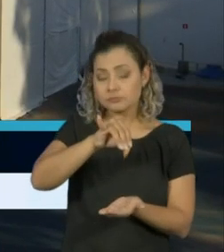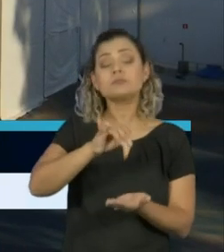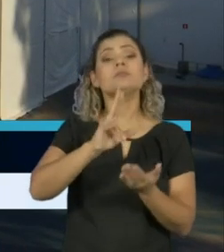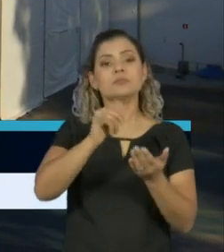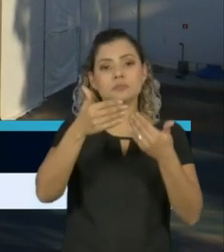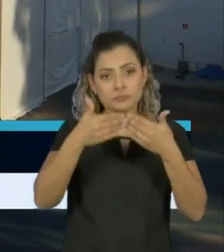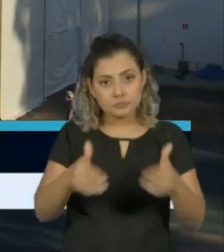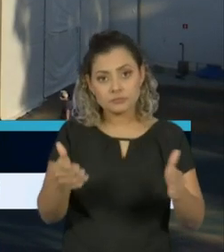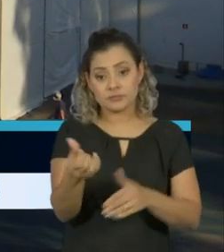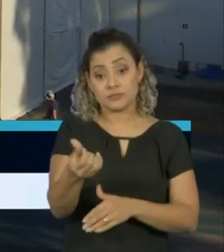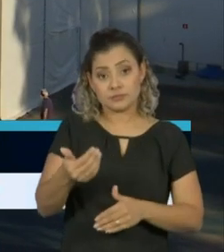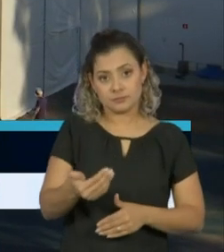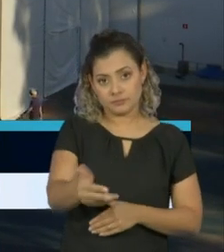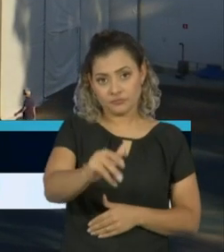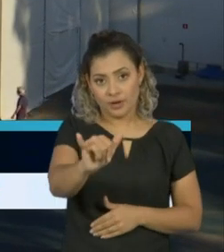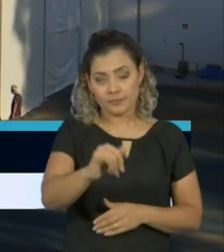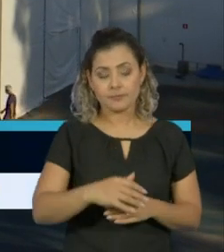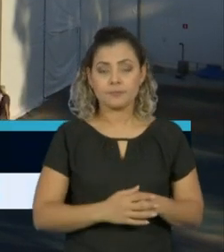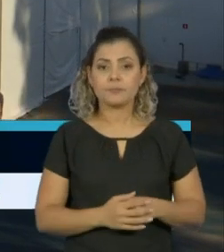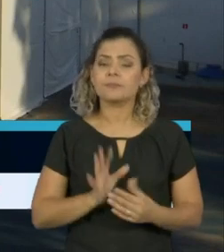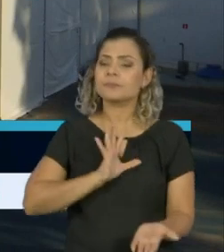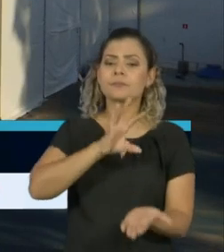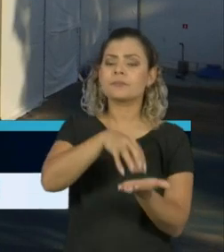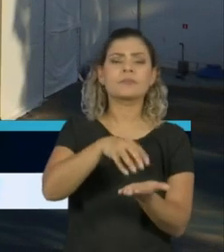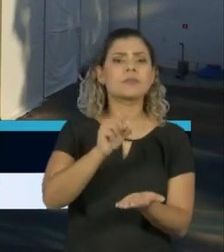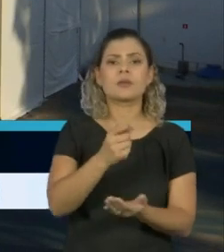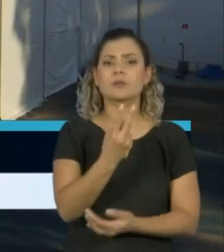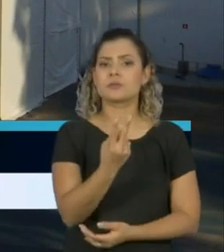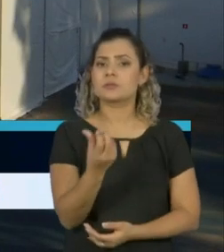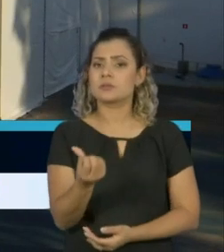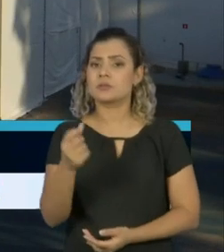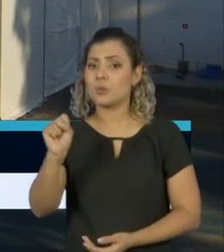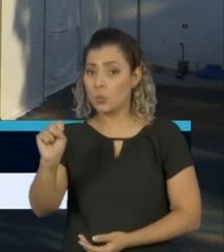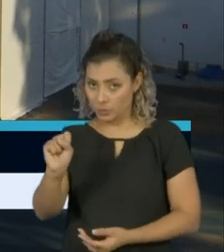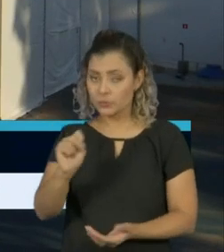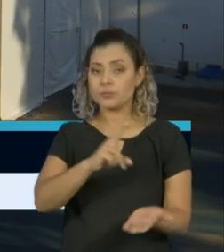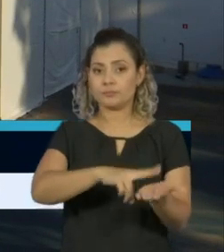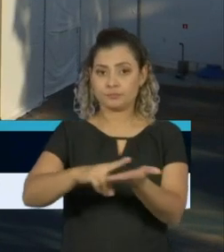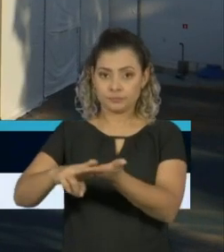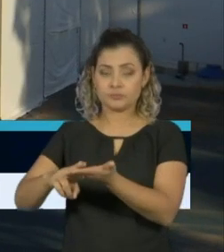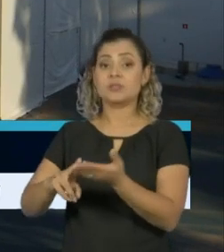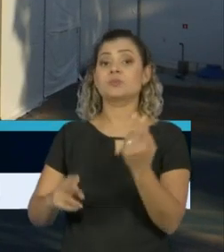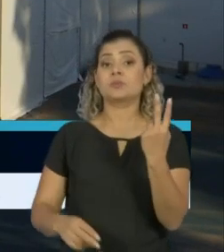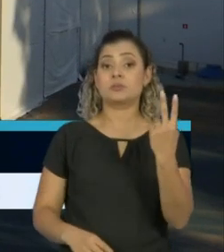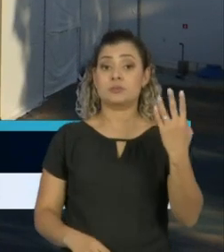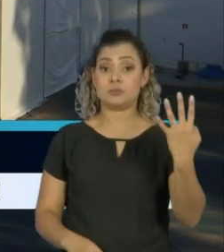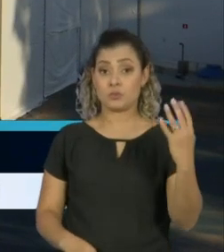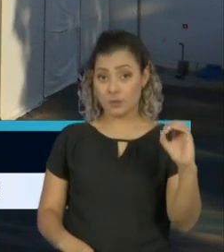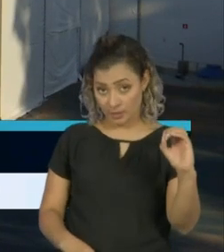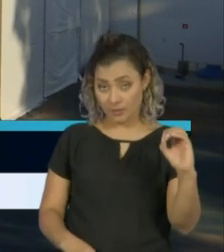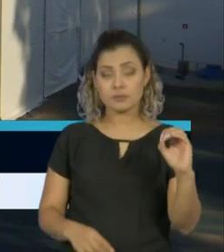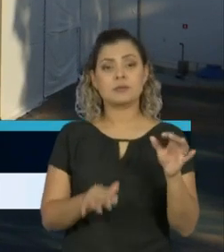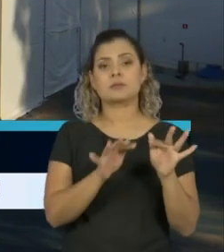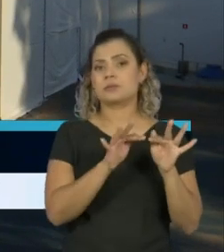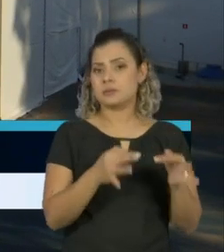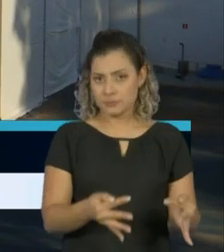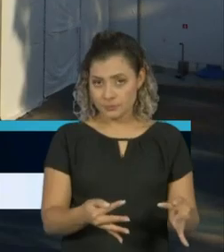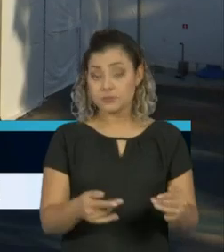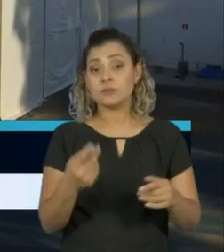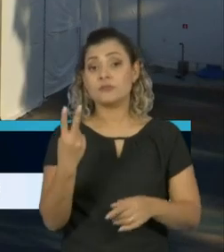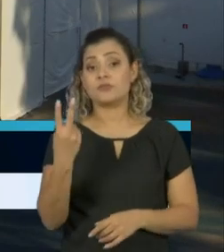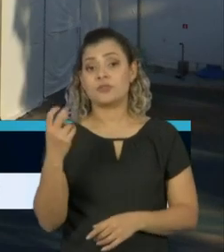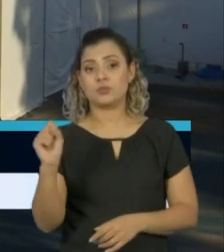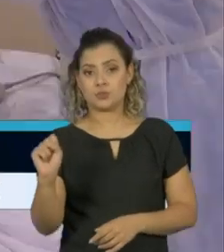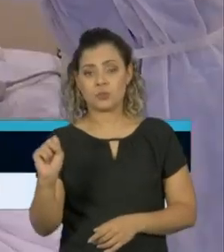inaugurado sexta-feira. A unidade terá 268 leitos, sendo 240 de baixa complexidade e